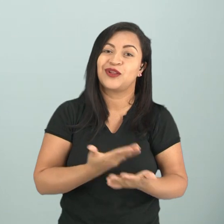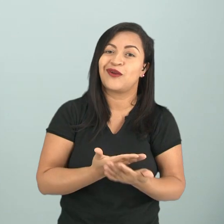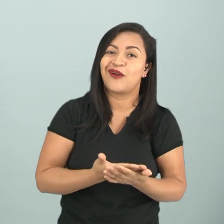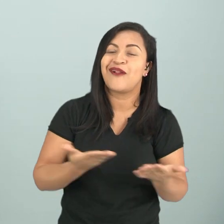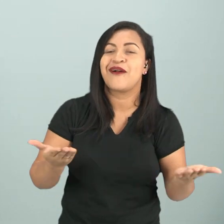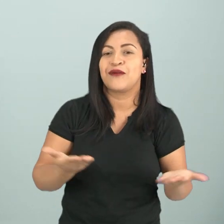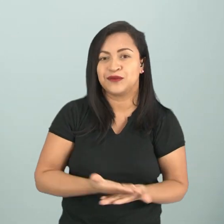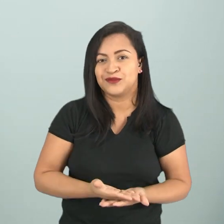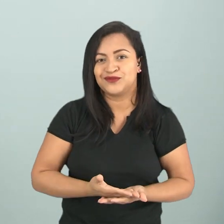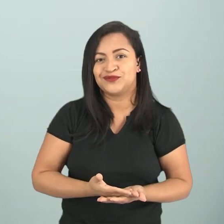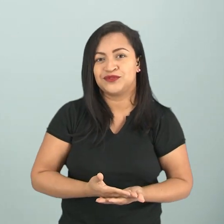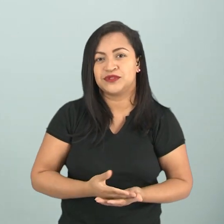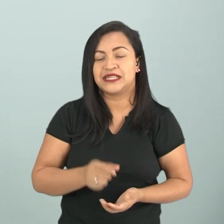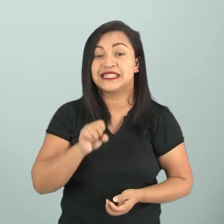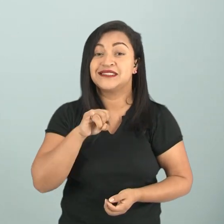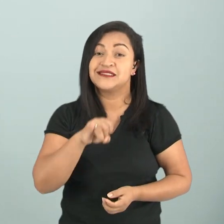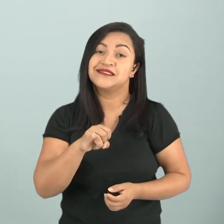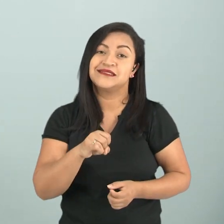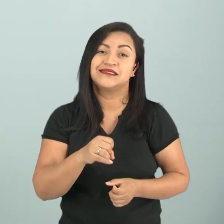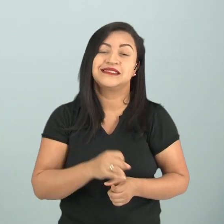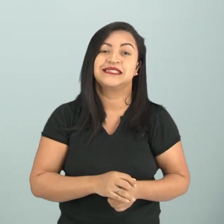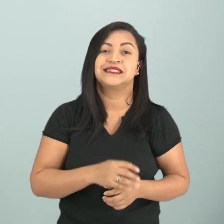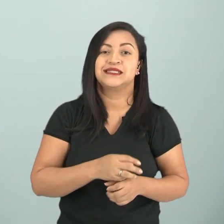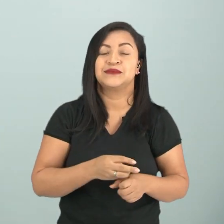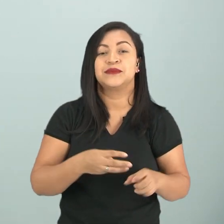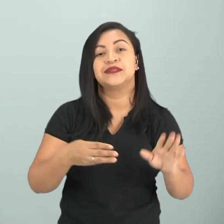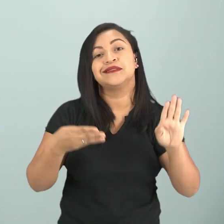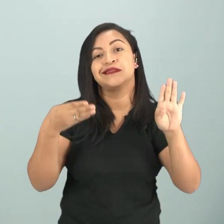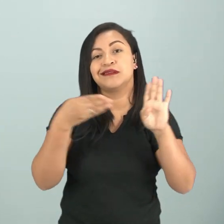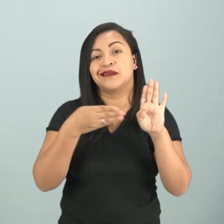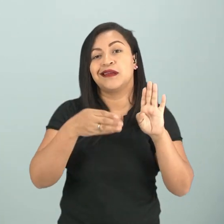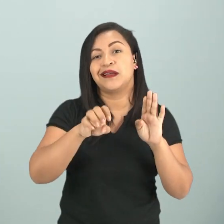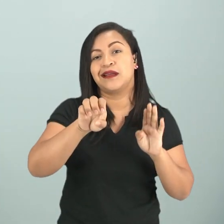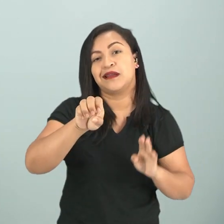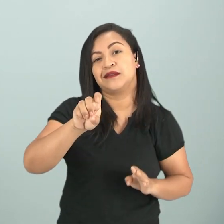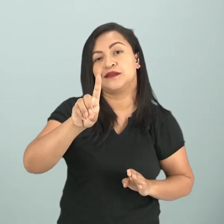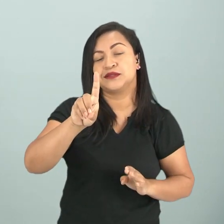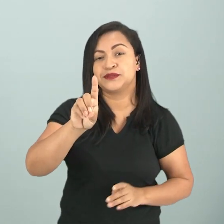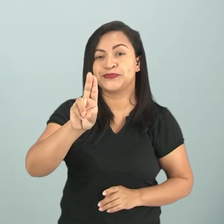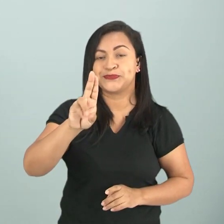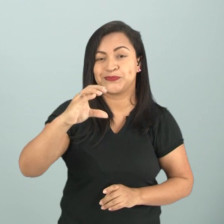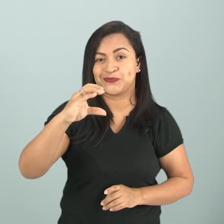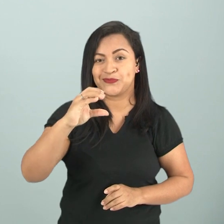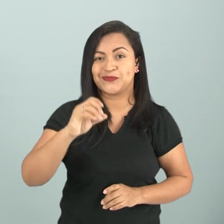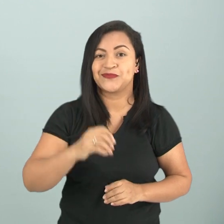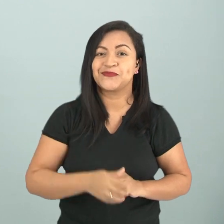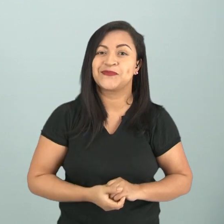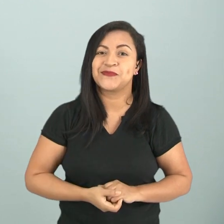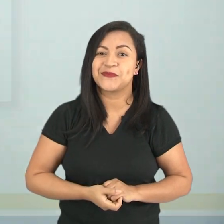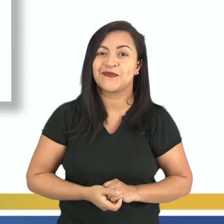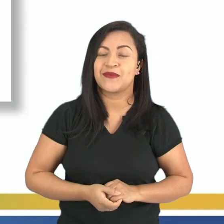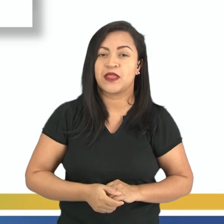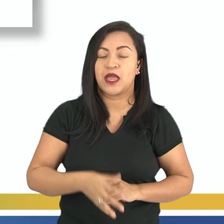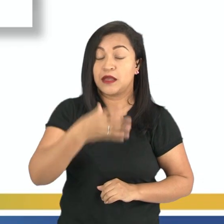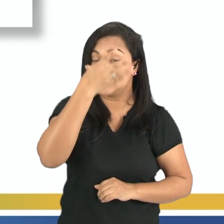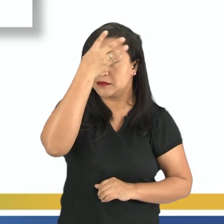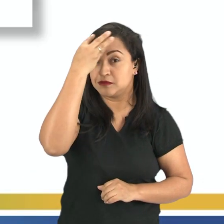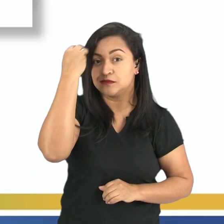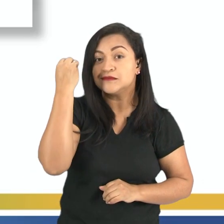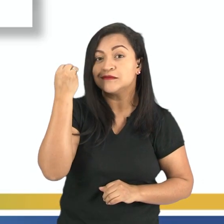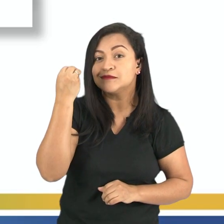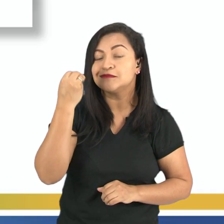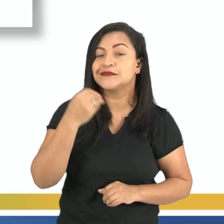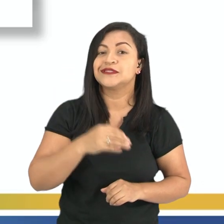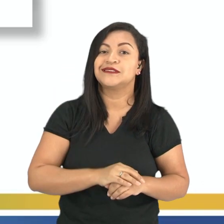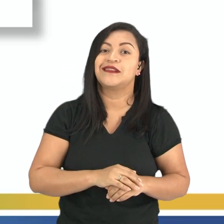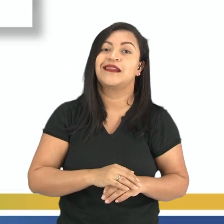nossa aula hoje. Se você quiser saber mais sobre o assunto, acesse o link que aparece na tela de vocês. E não esqueçam de